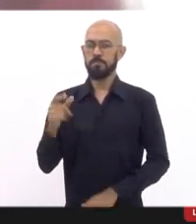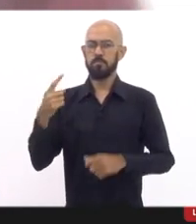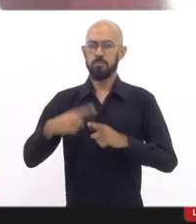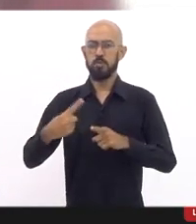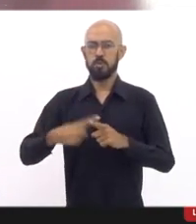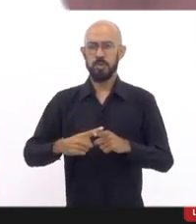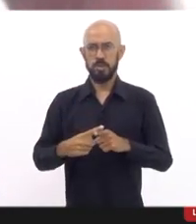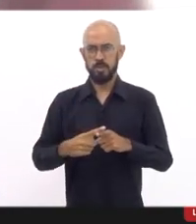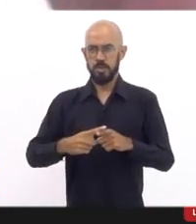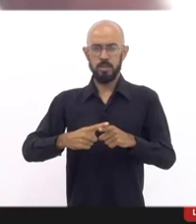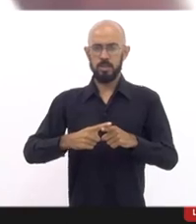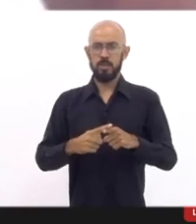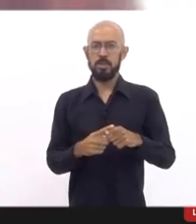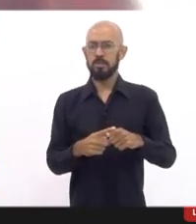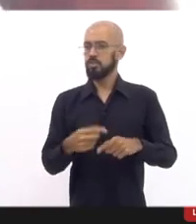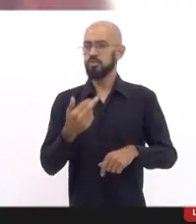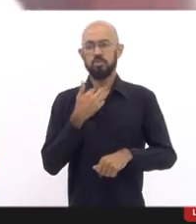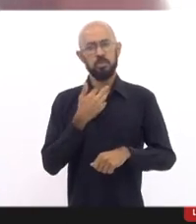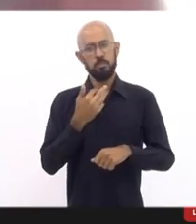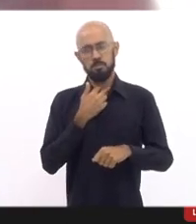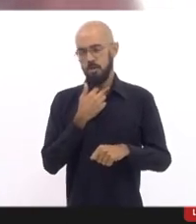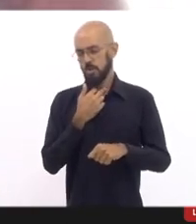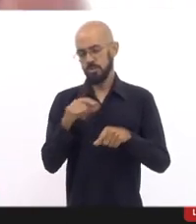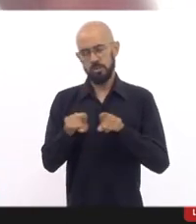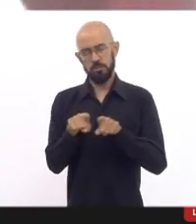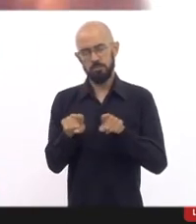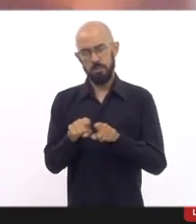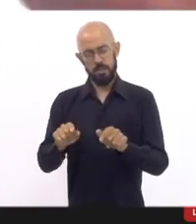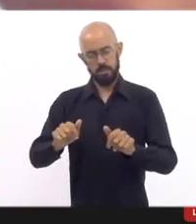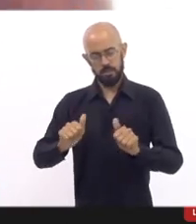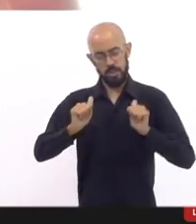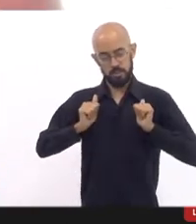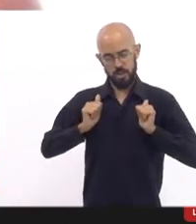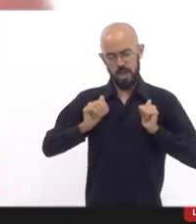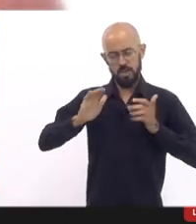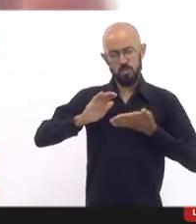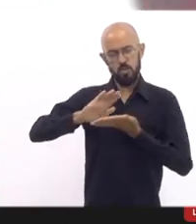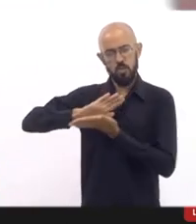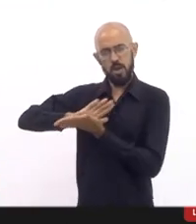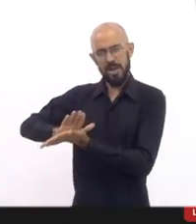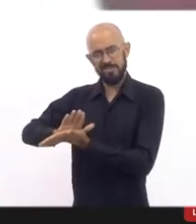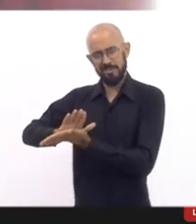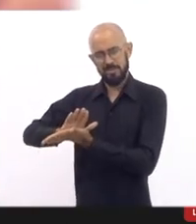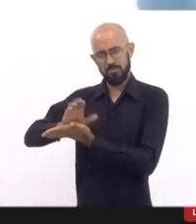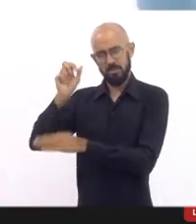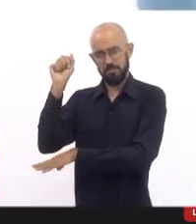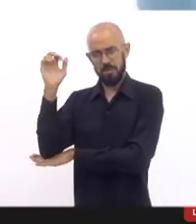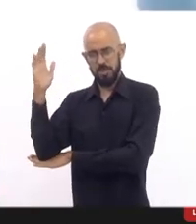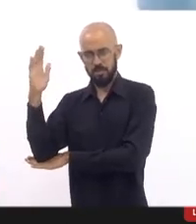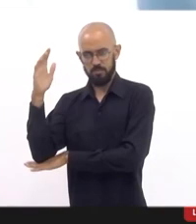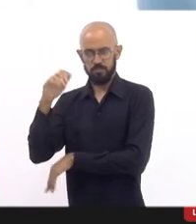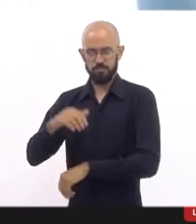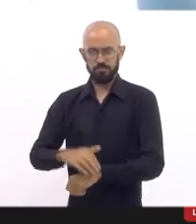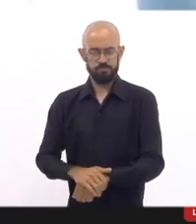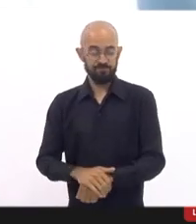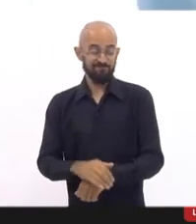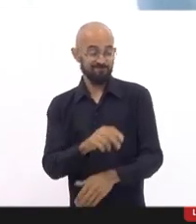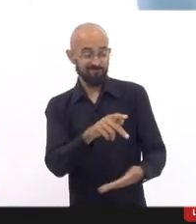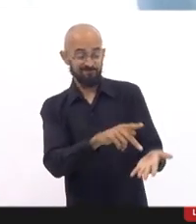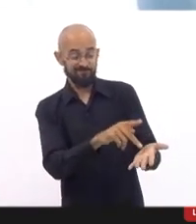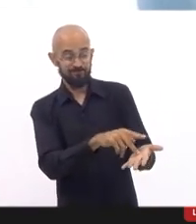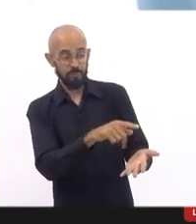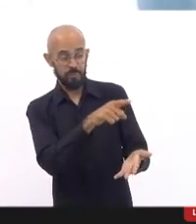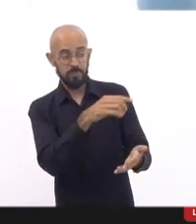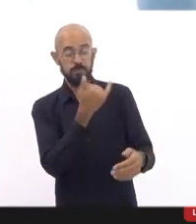também não pode afastar o chamado racismo ambiental. Bom, pois bem, em relação à pergunta... Parênteses, doutora Eliane. A